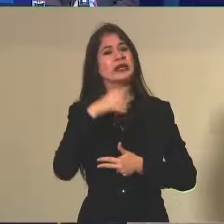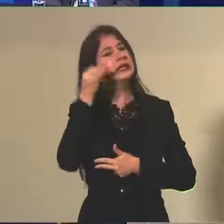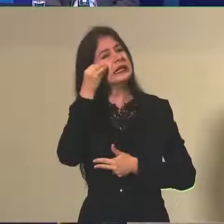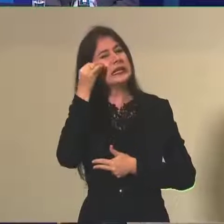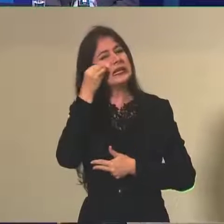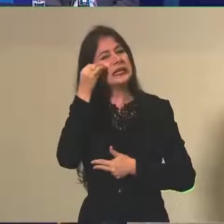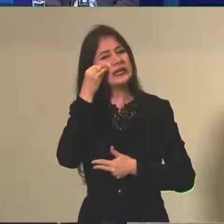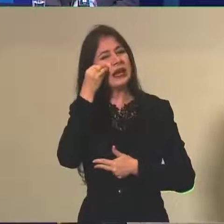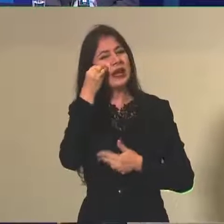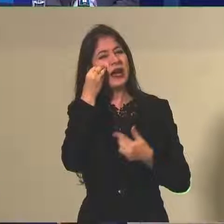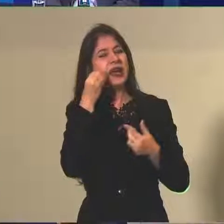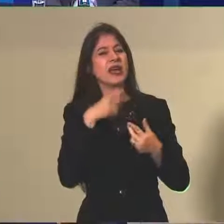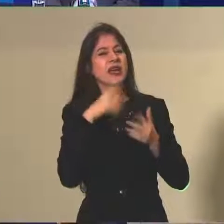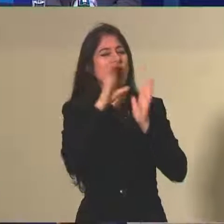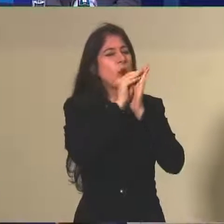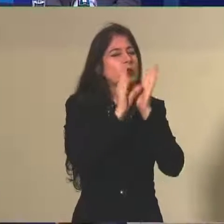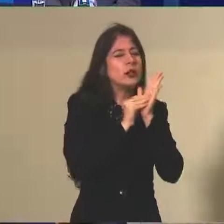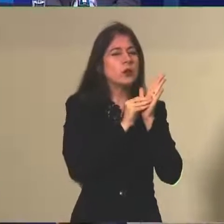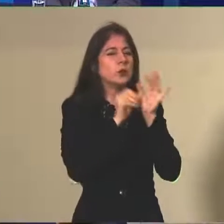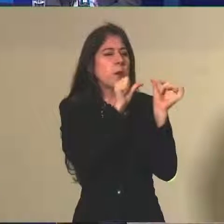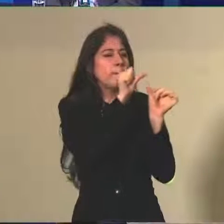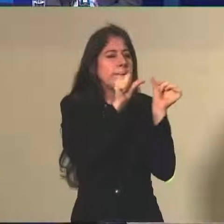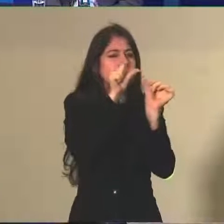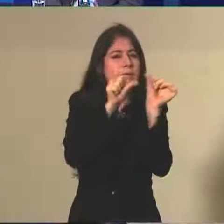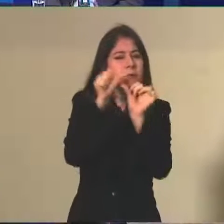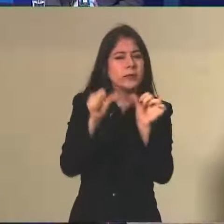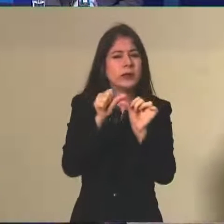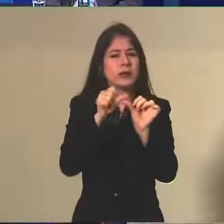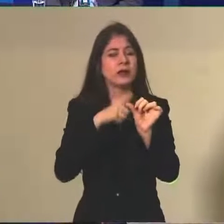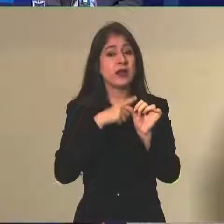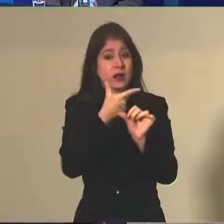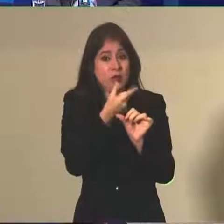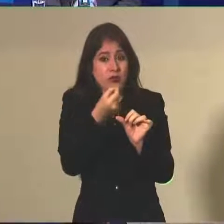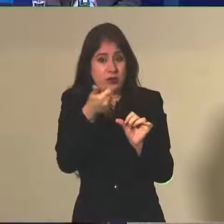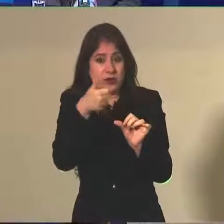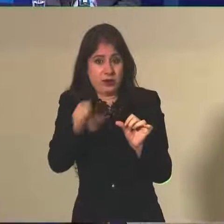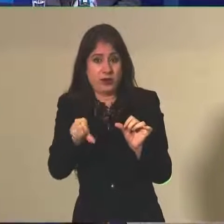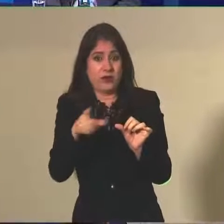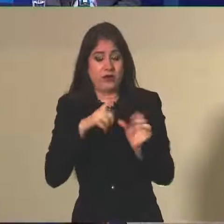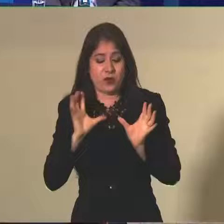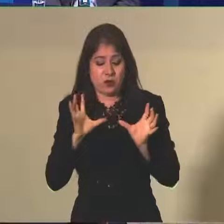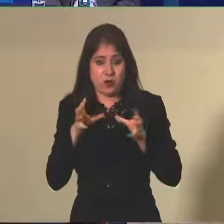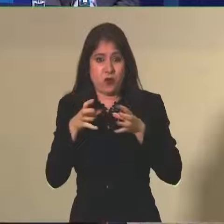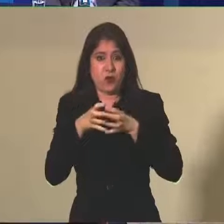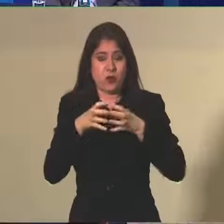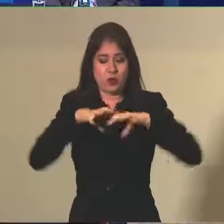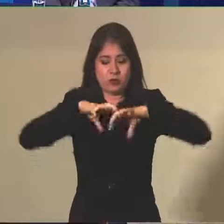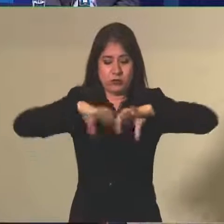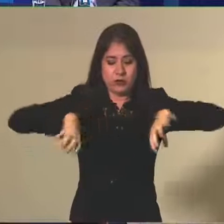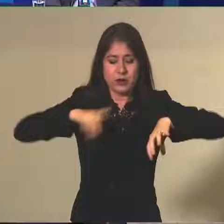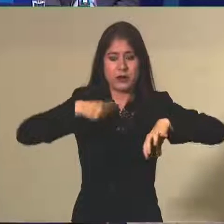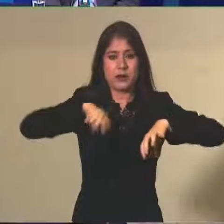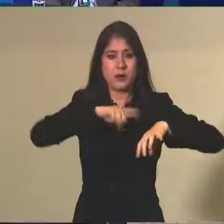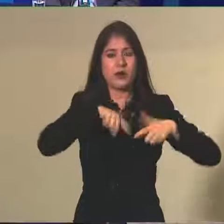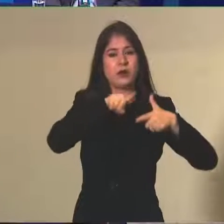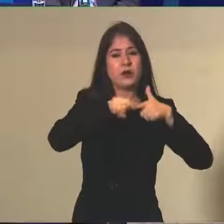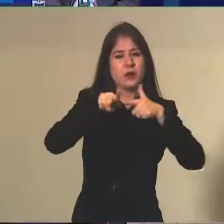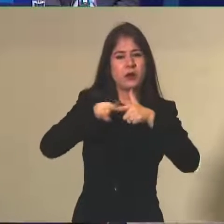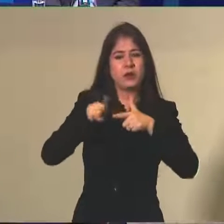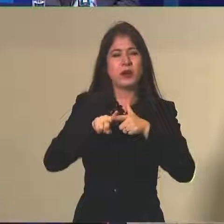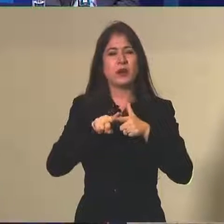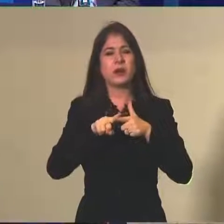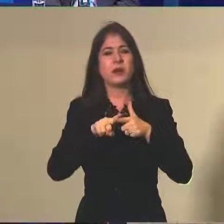interferência no conteúdo do exame, né, lá em 2019 foi feita uma pequena comissão que apartou questões que eram consideradas